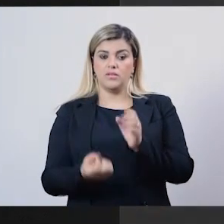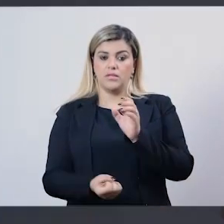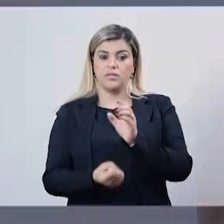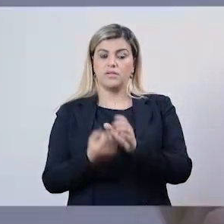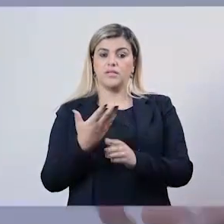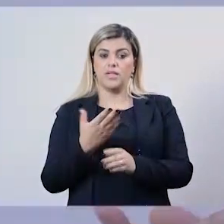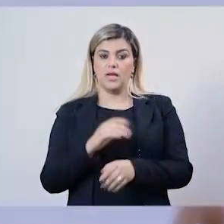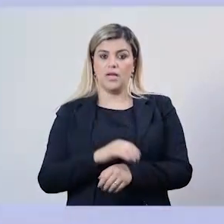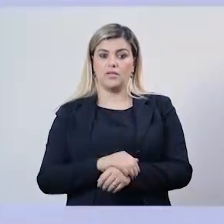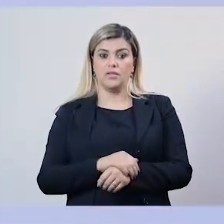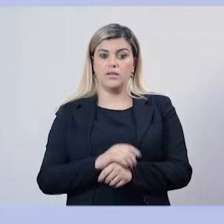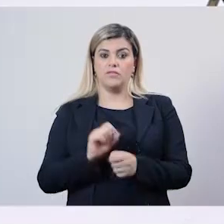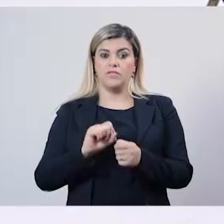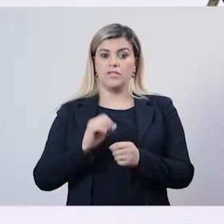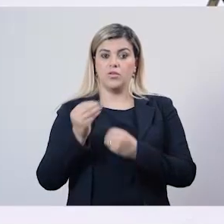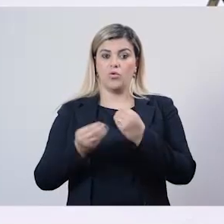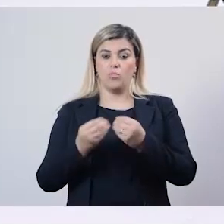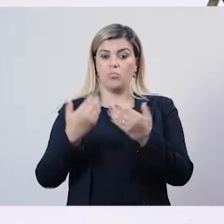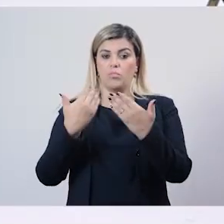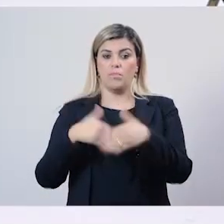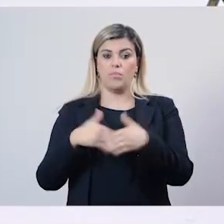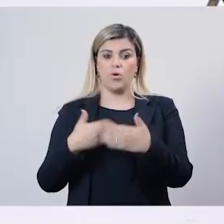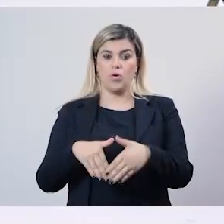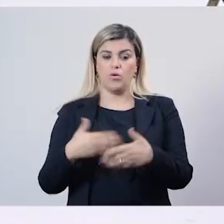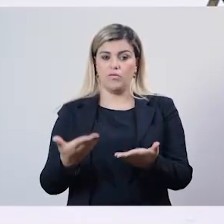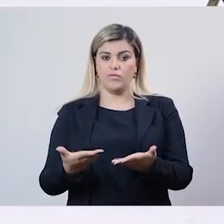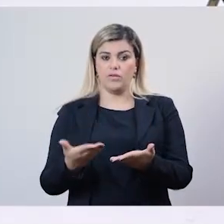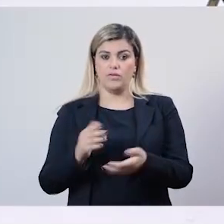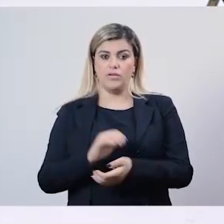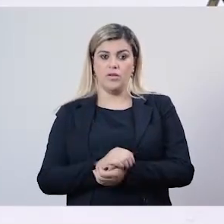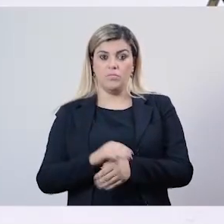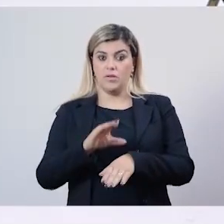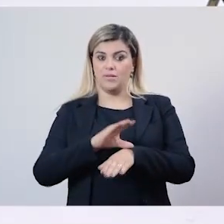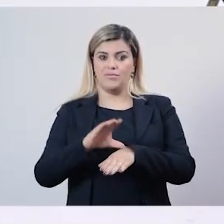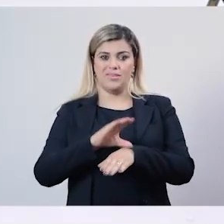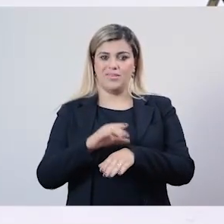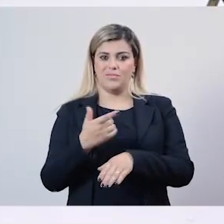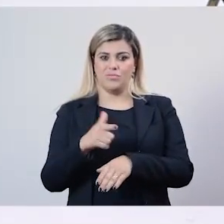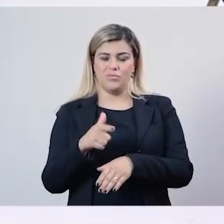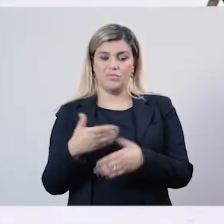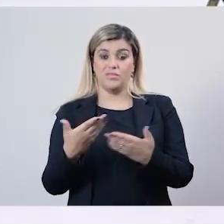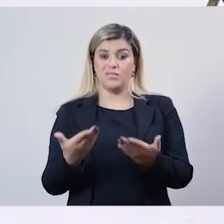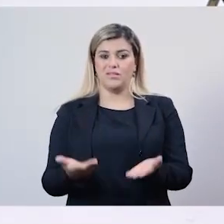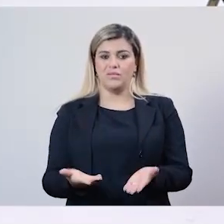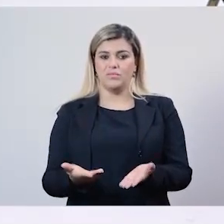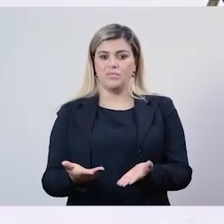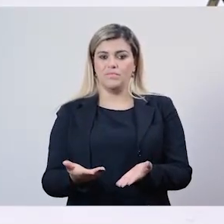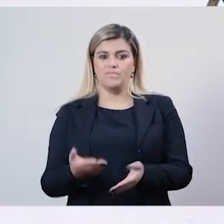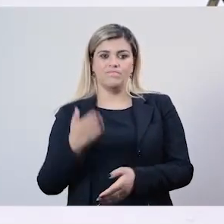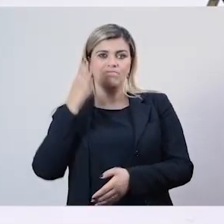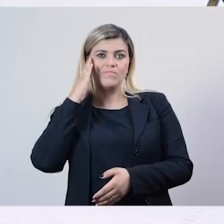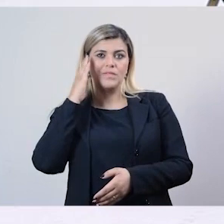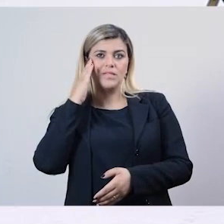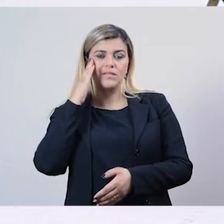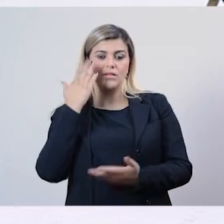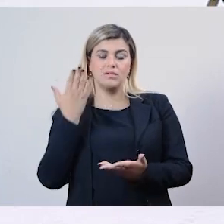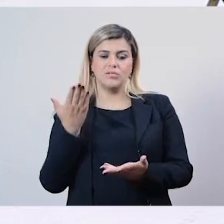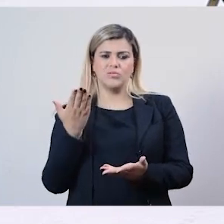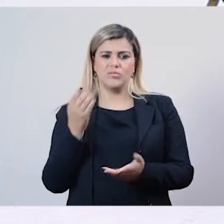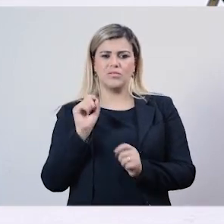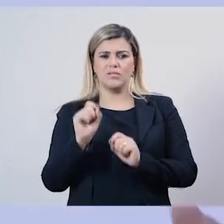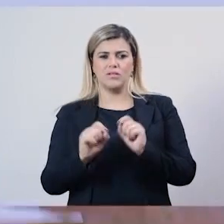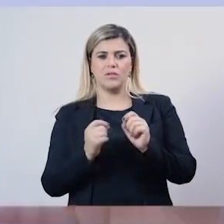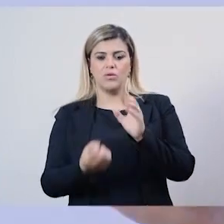prova, por um exame, mas não por um curso. Mas houve entendimento apressado e, às vezes, talvez proposital, de criar